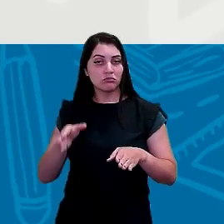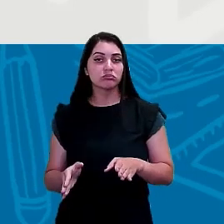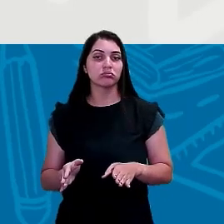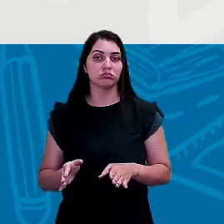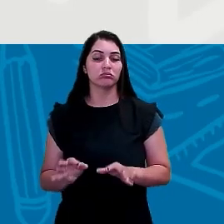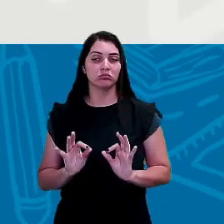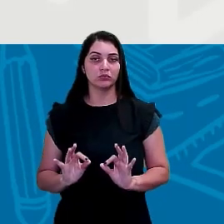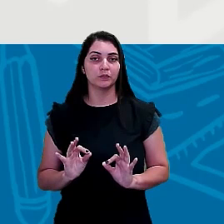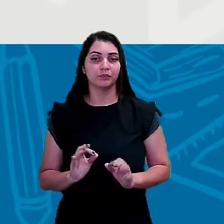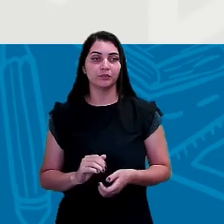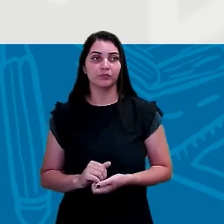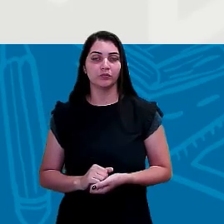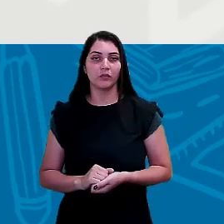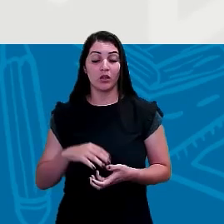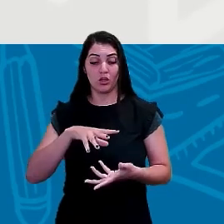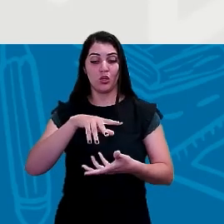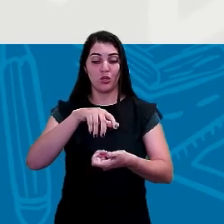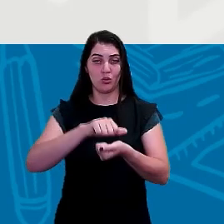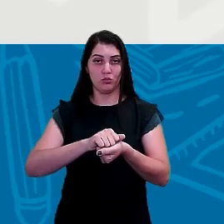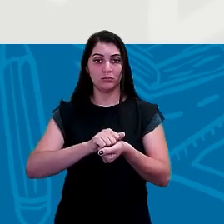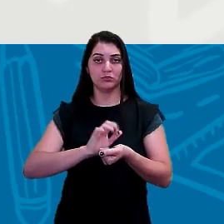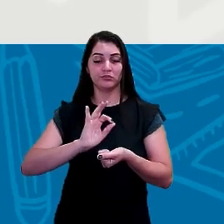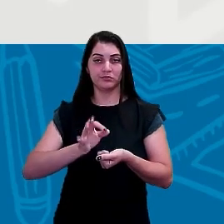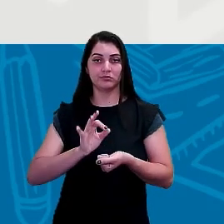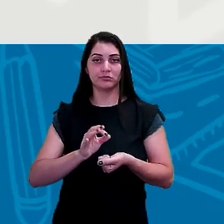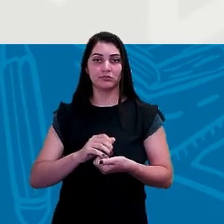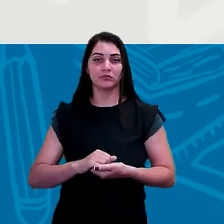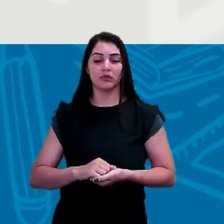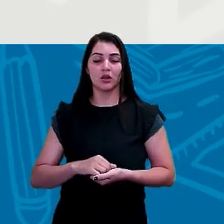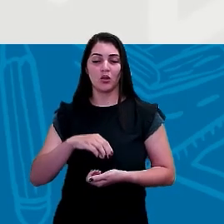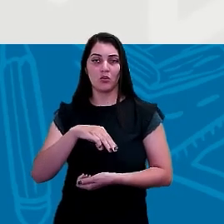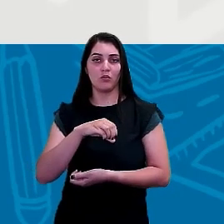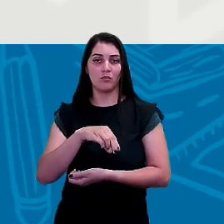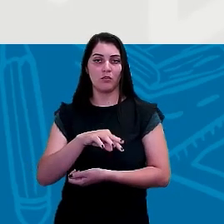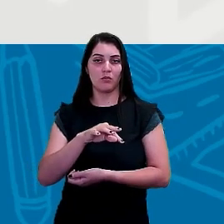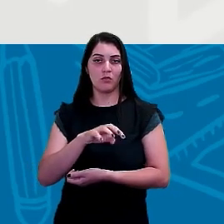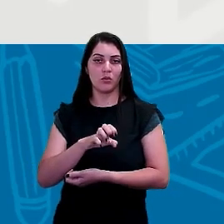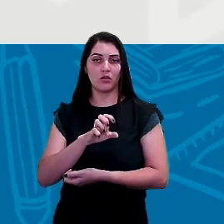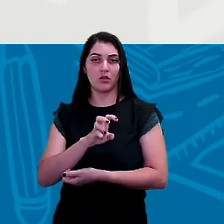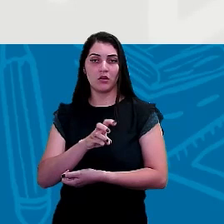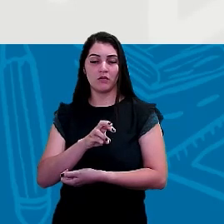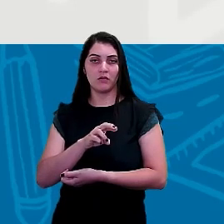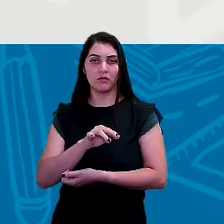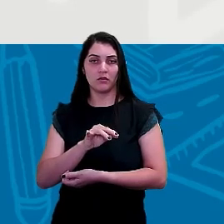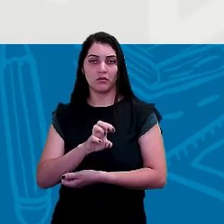planeta, no Monte Everest, na Codíria do Himalaia, 8